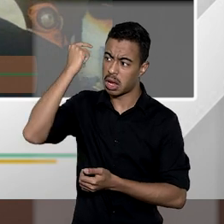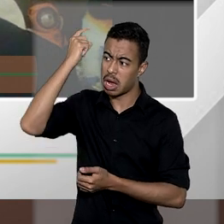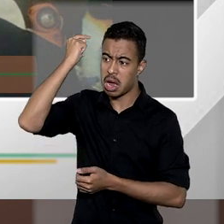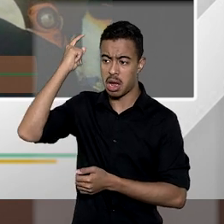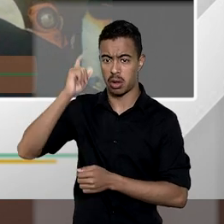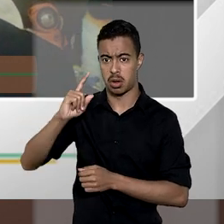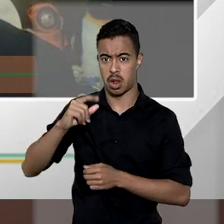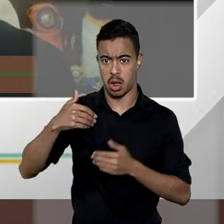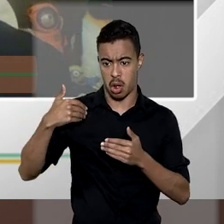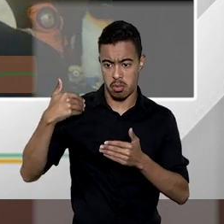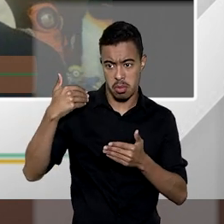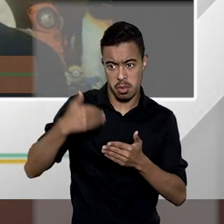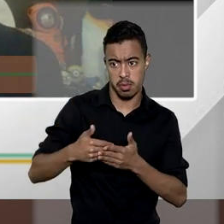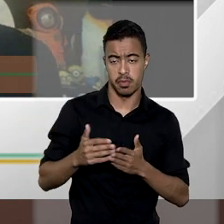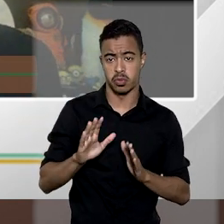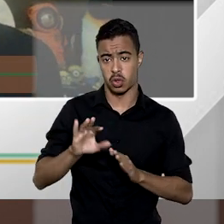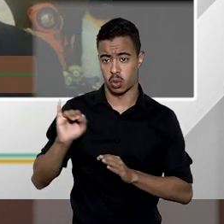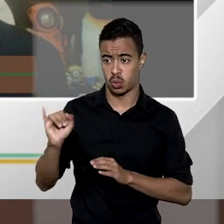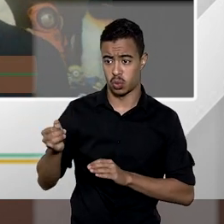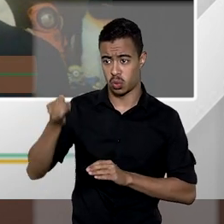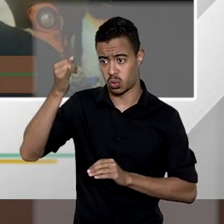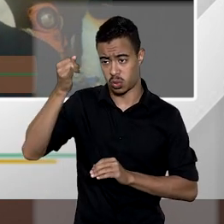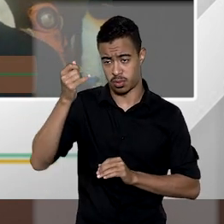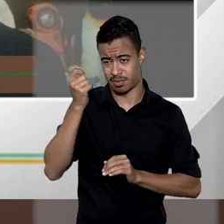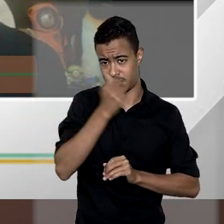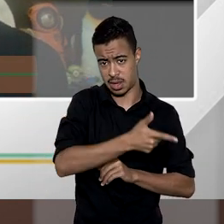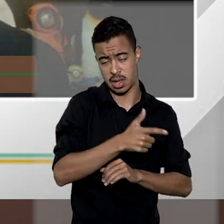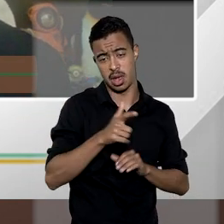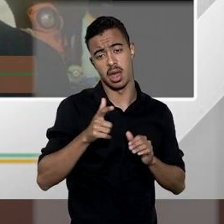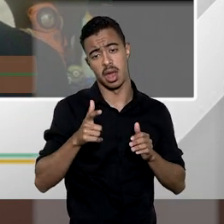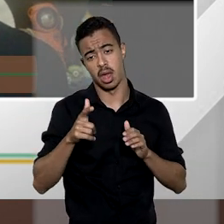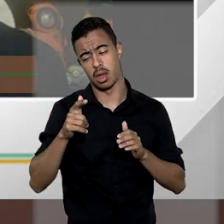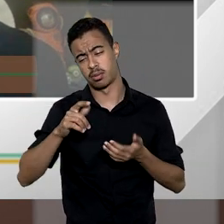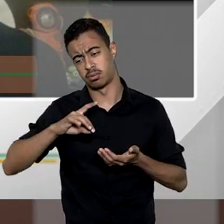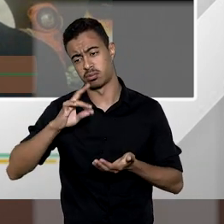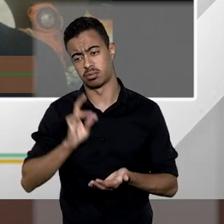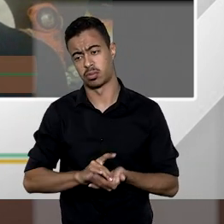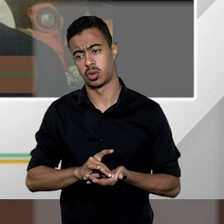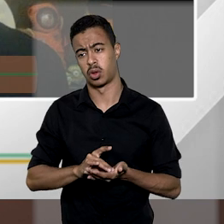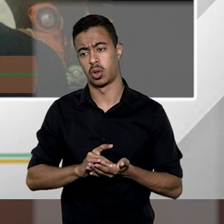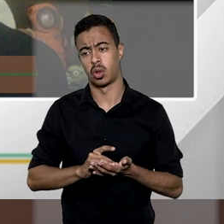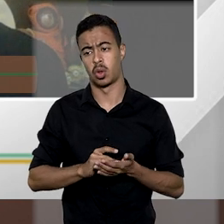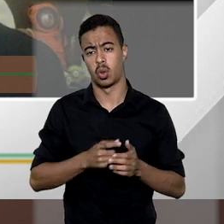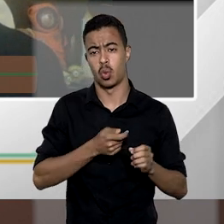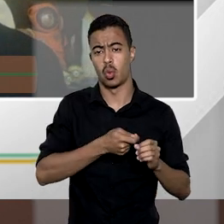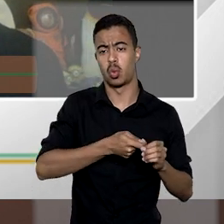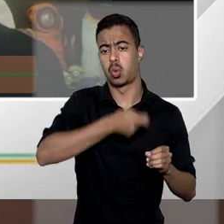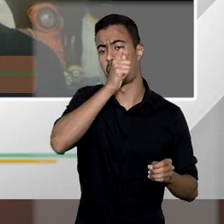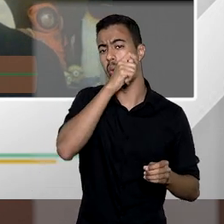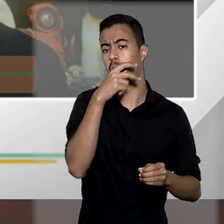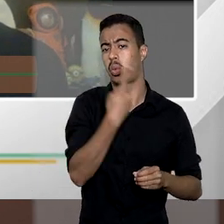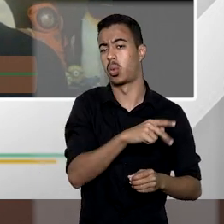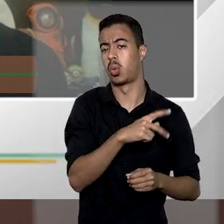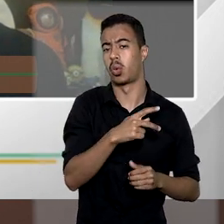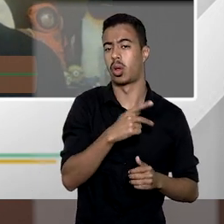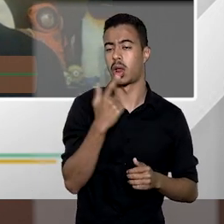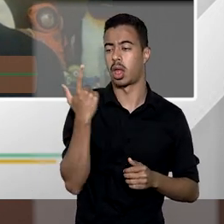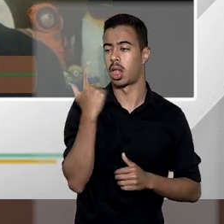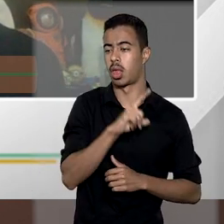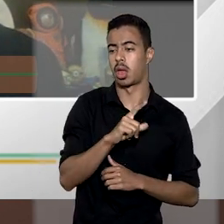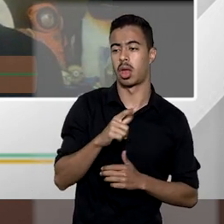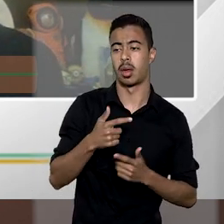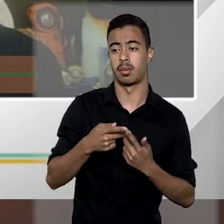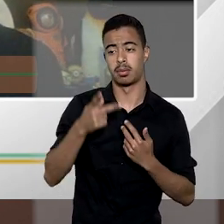compensatórios na desapropriação eles são de certa maneira equivalentes à ideia de lucro cessante ou seja